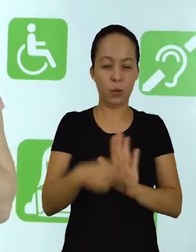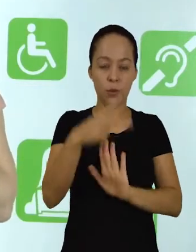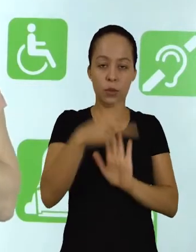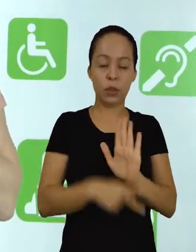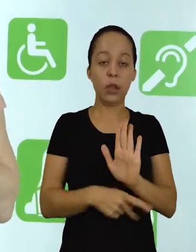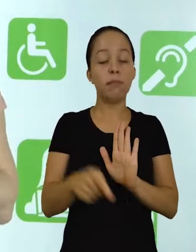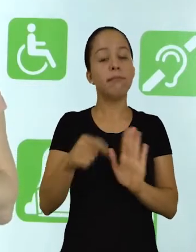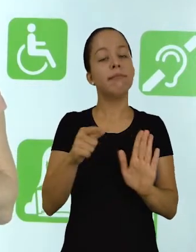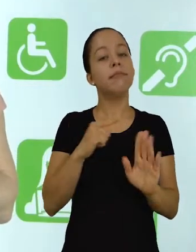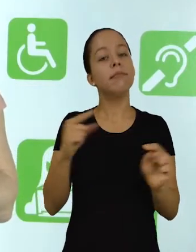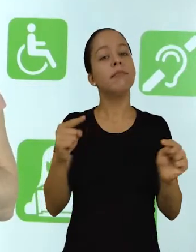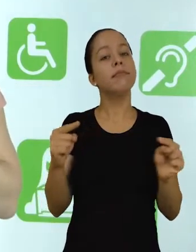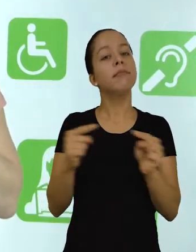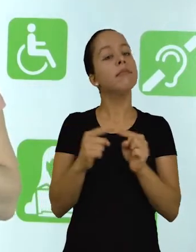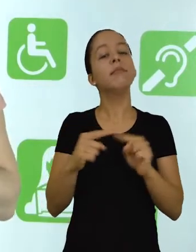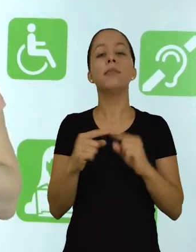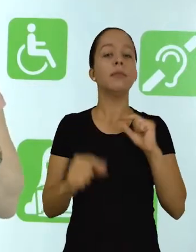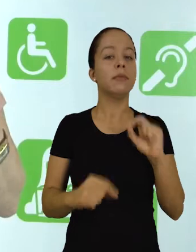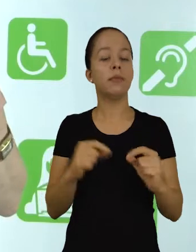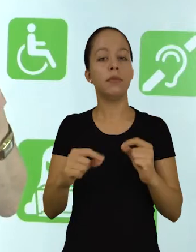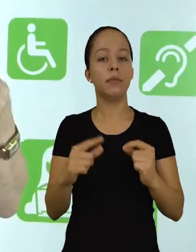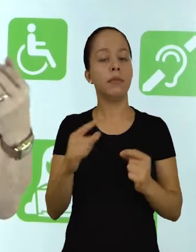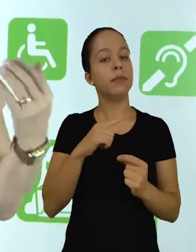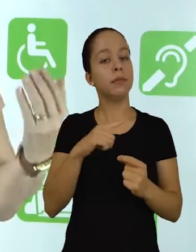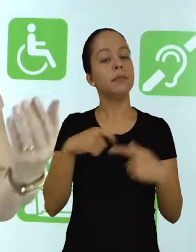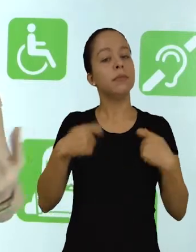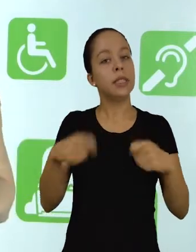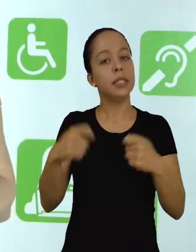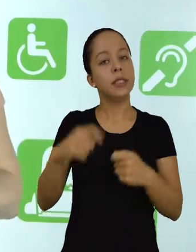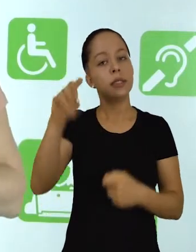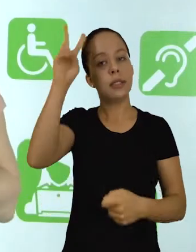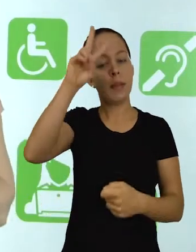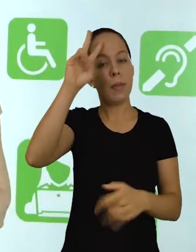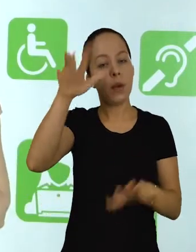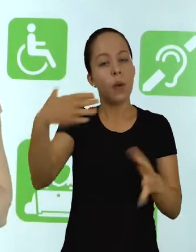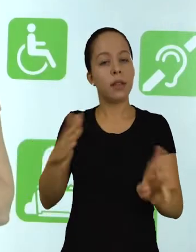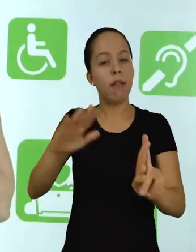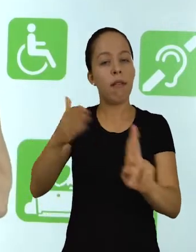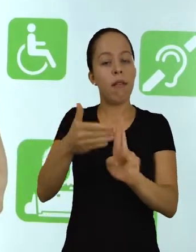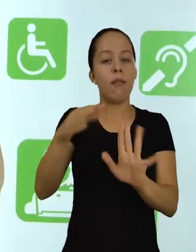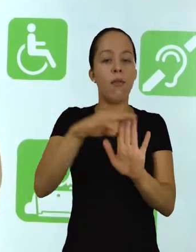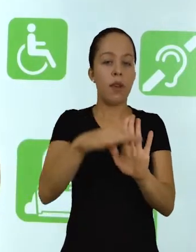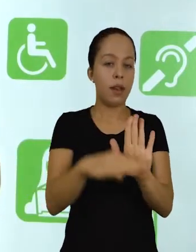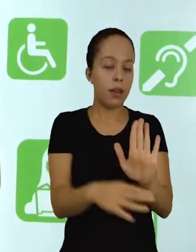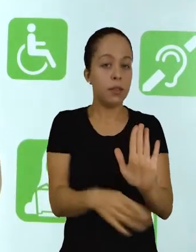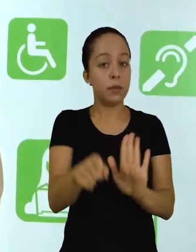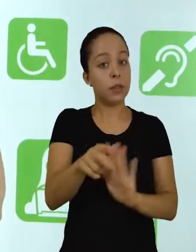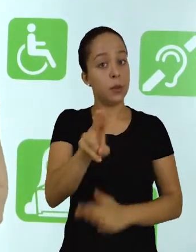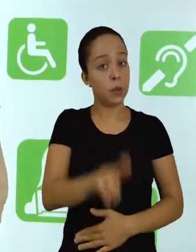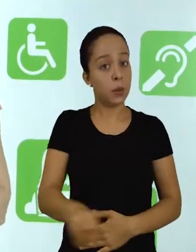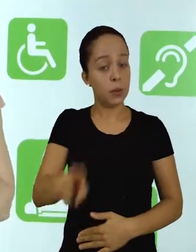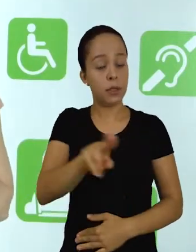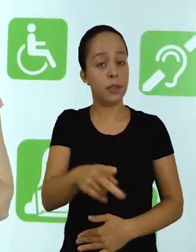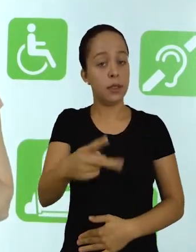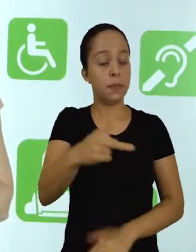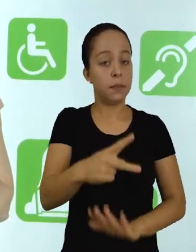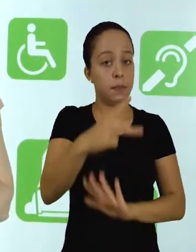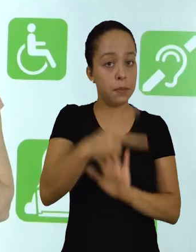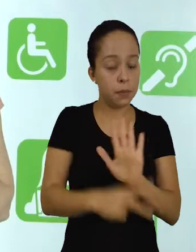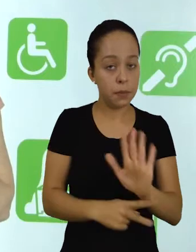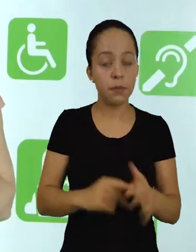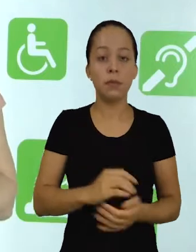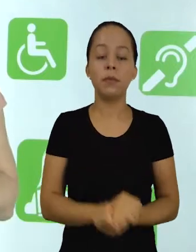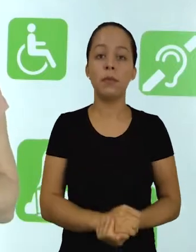está relacionada a elencar as fontes que você consultou para a elaboração do seu